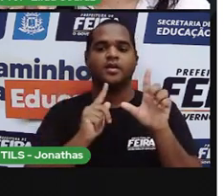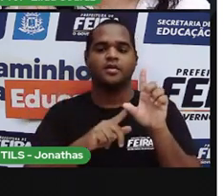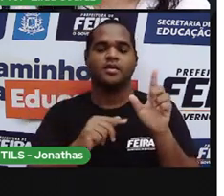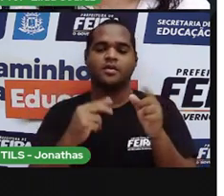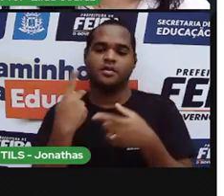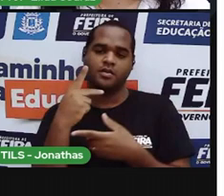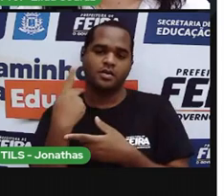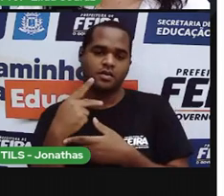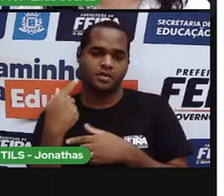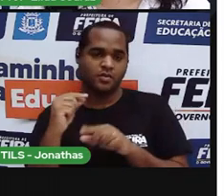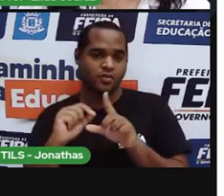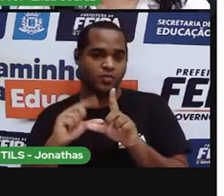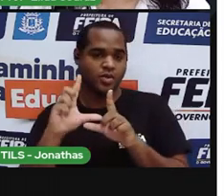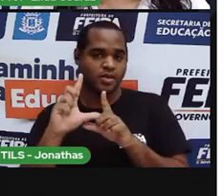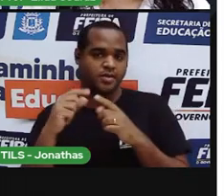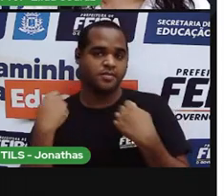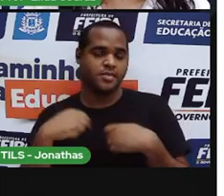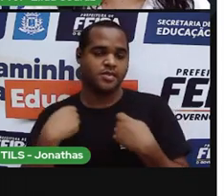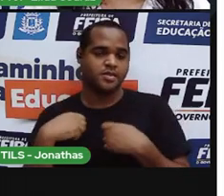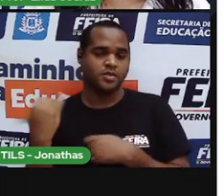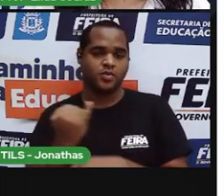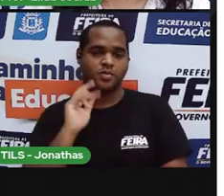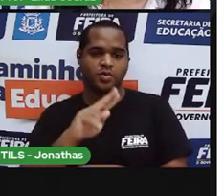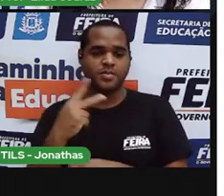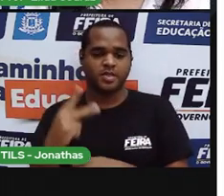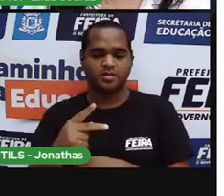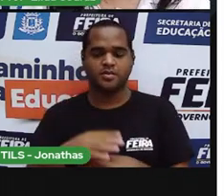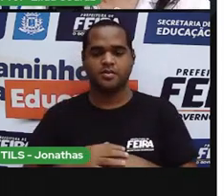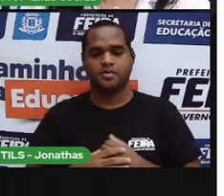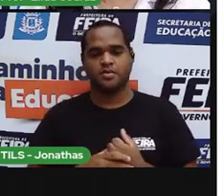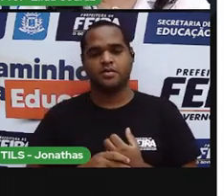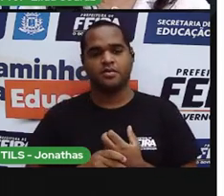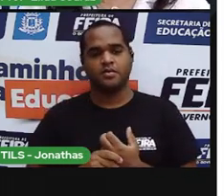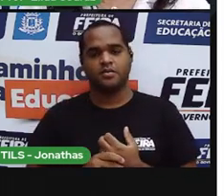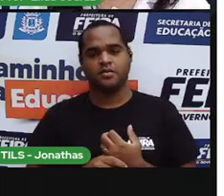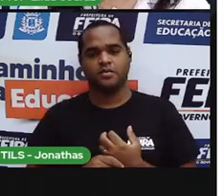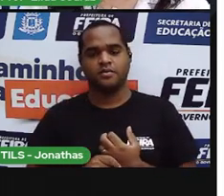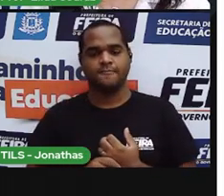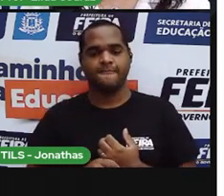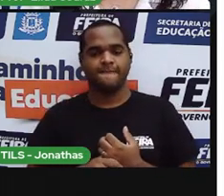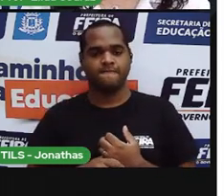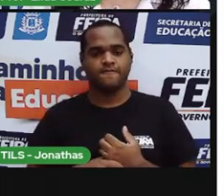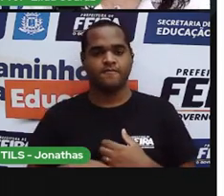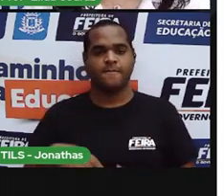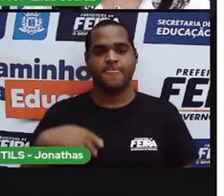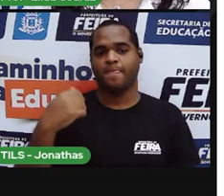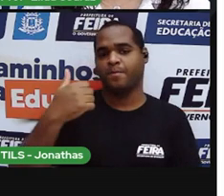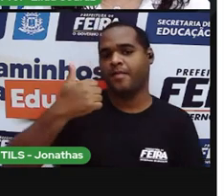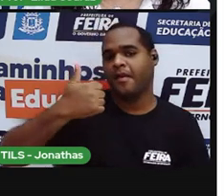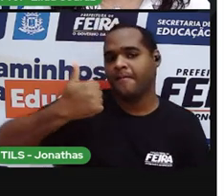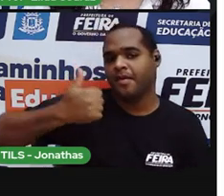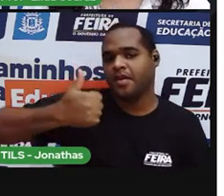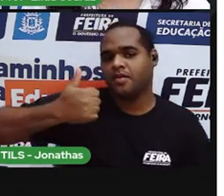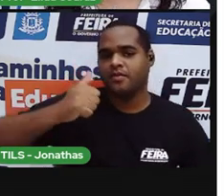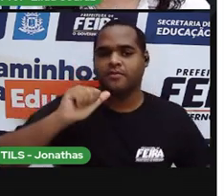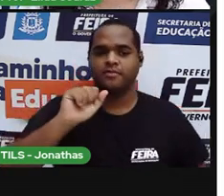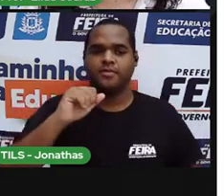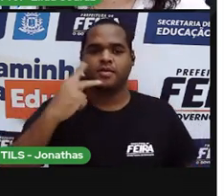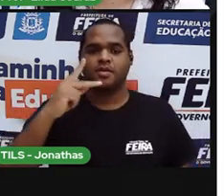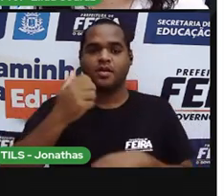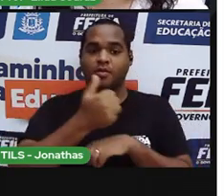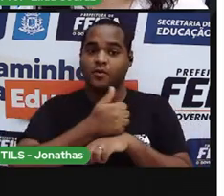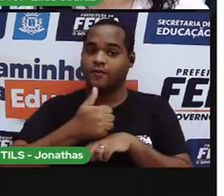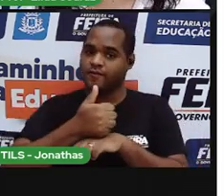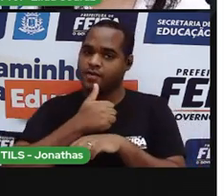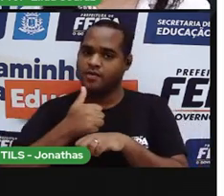Letra maiúscula em nomes próprios, ok? Primeiro, quais são as profissões dos